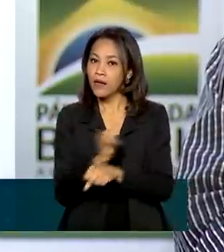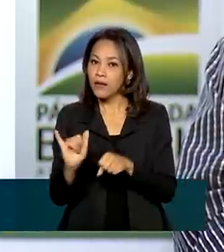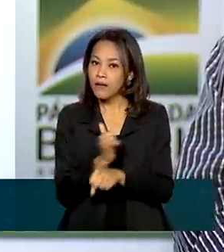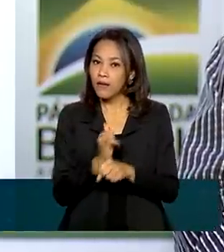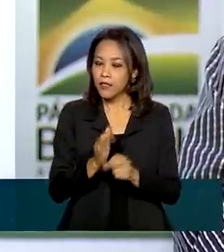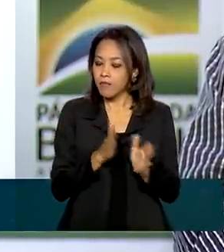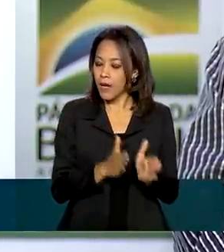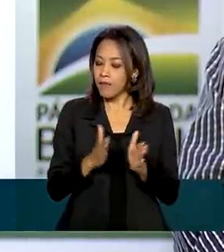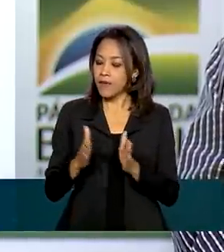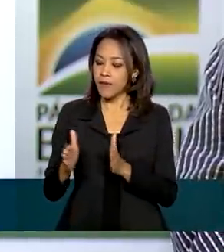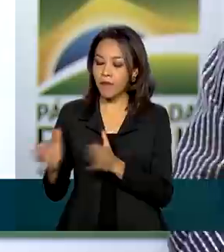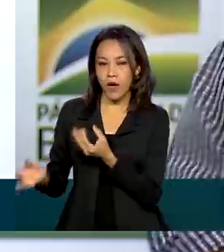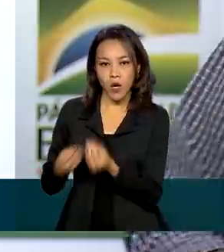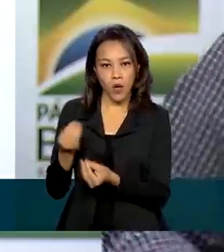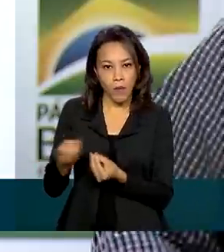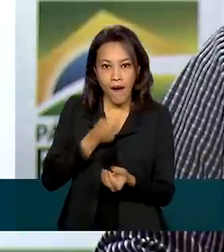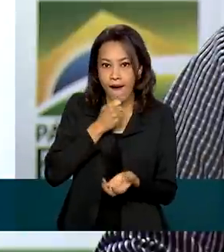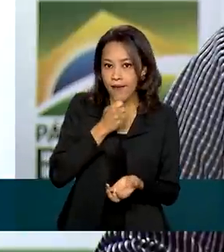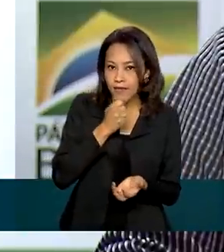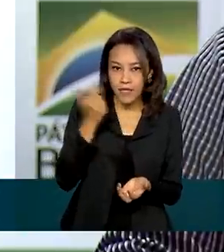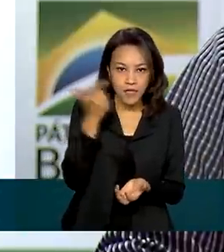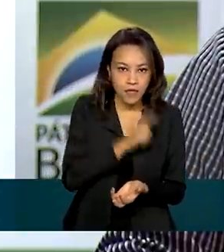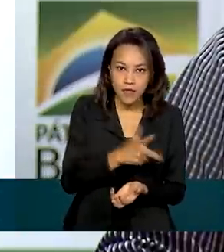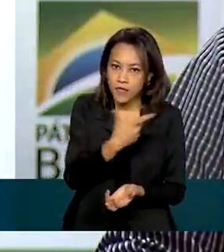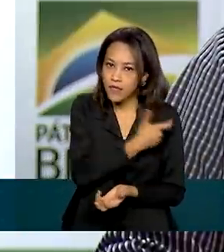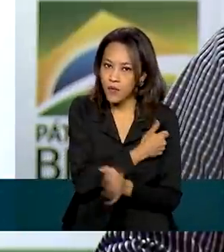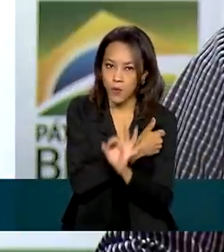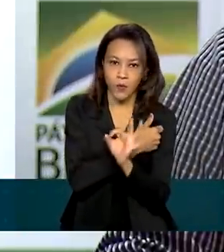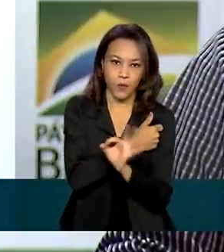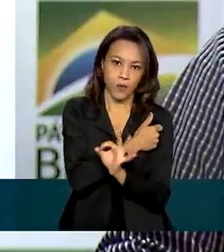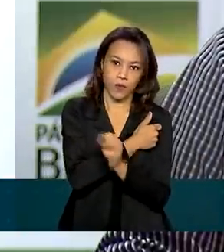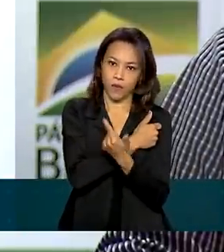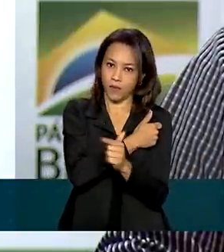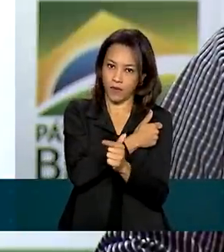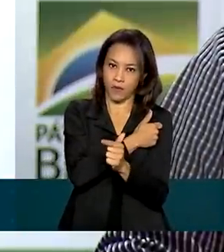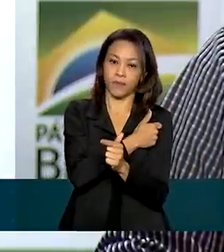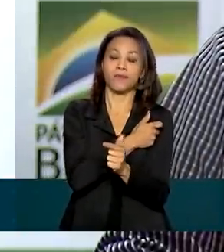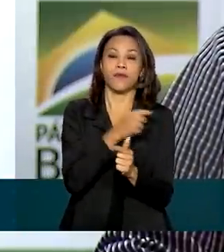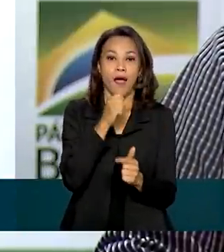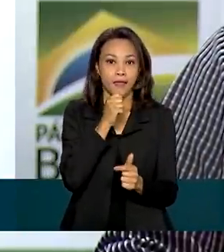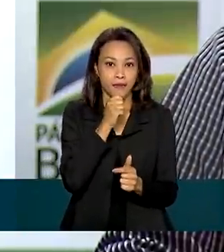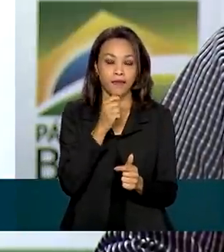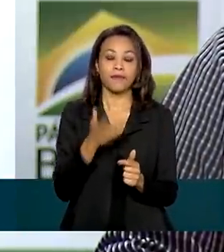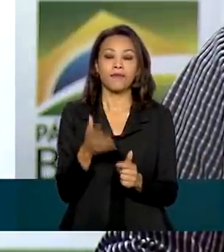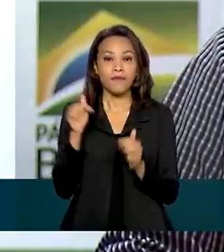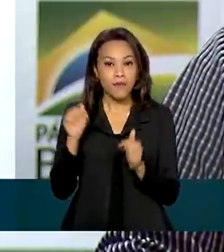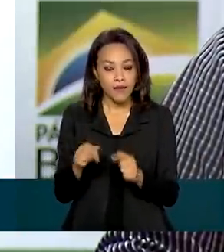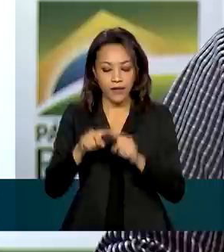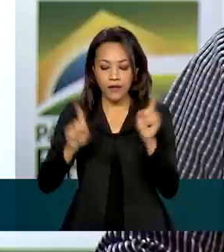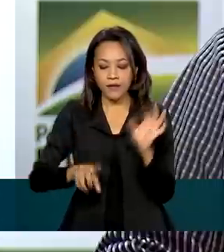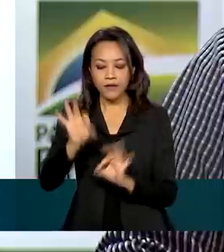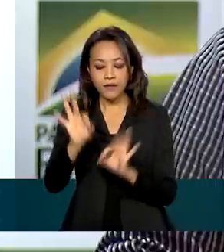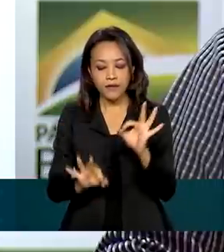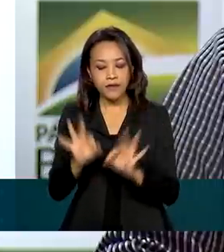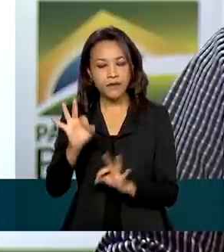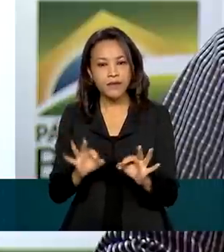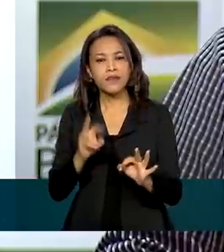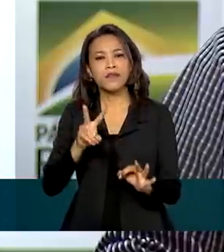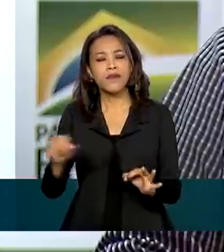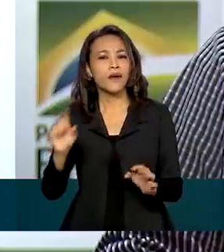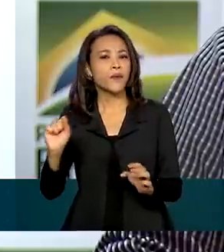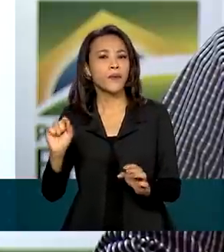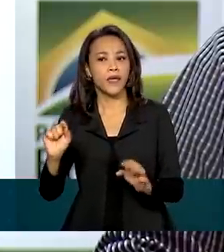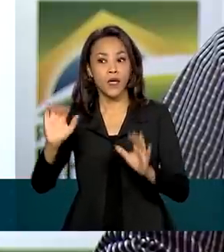embora não tenhamos ainda vacina. E essa situação epidemiológica vai estar embasando a definição dos